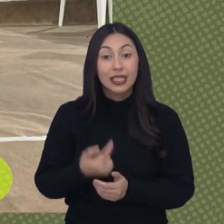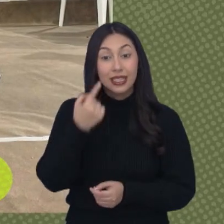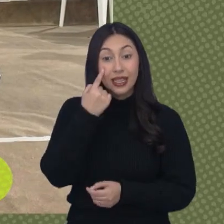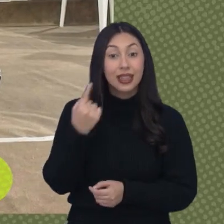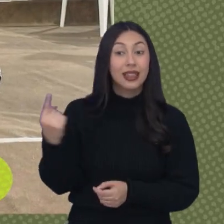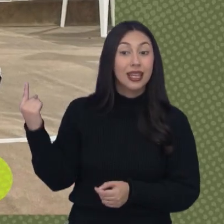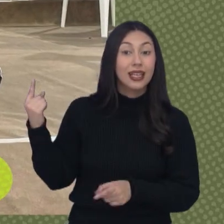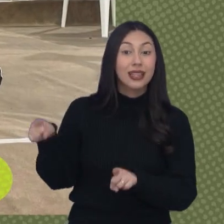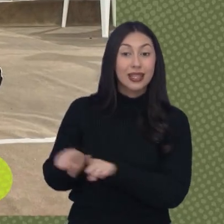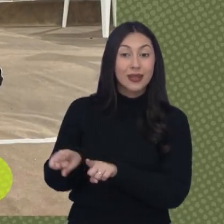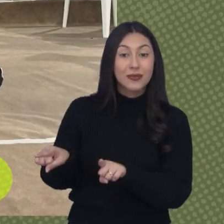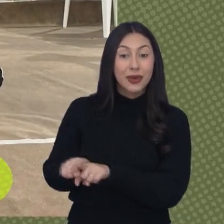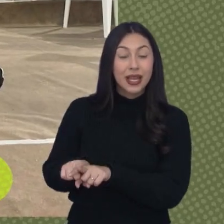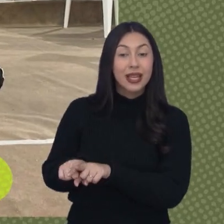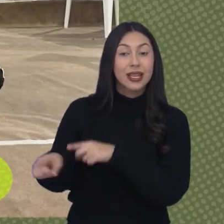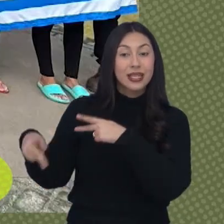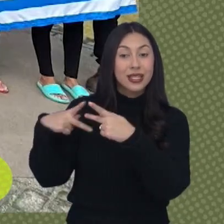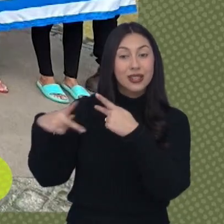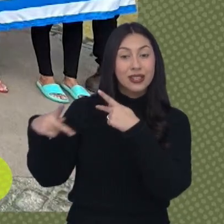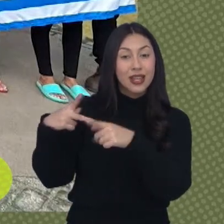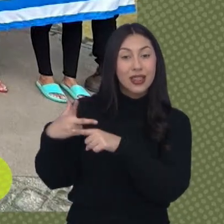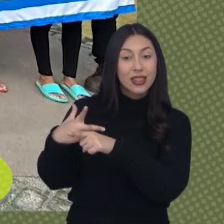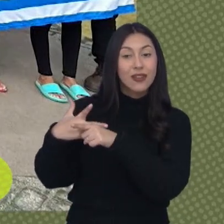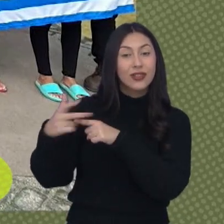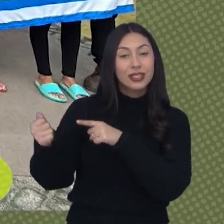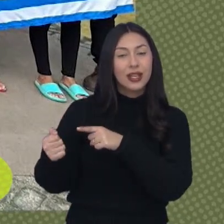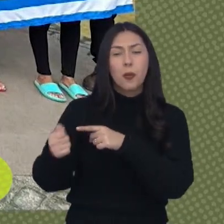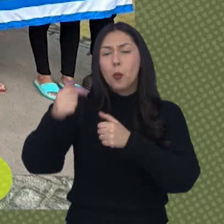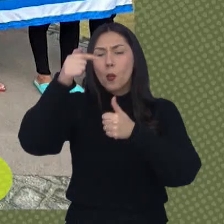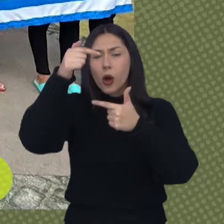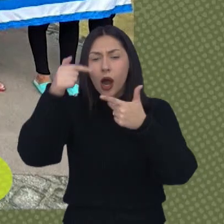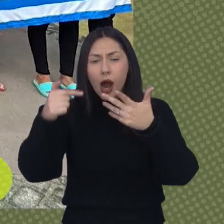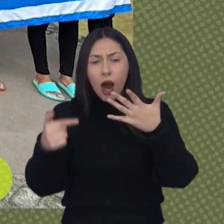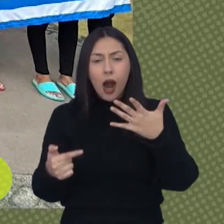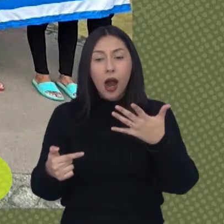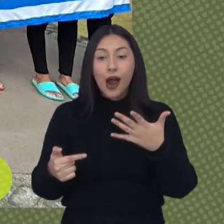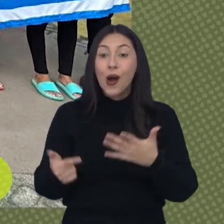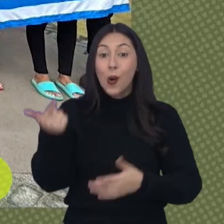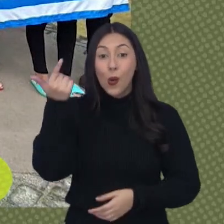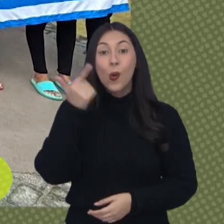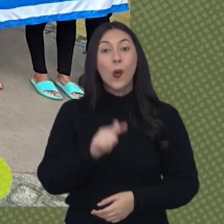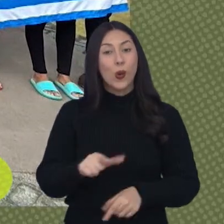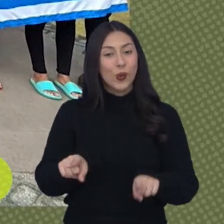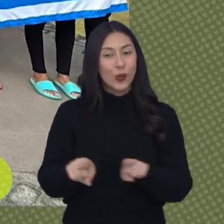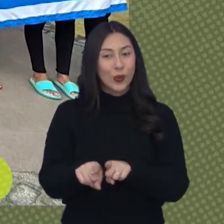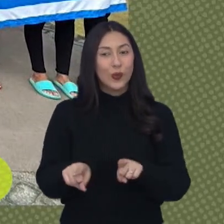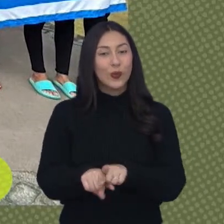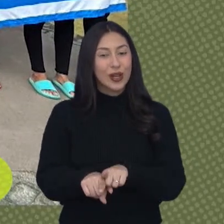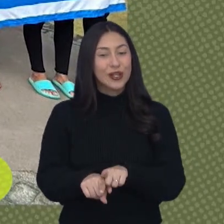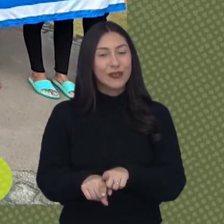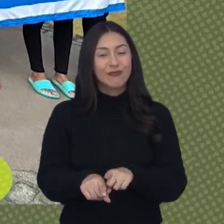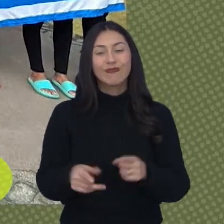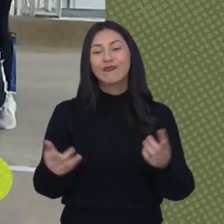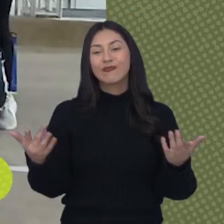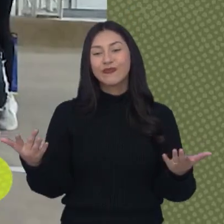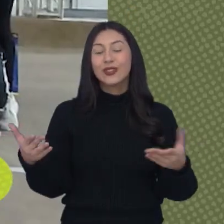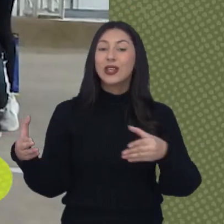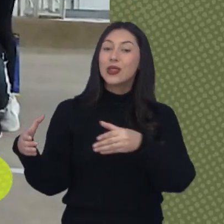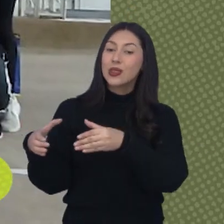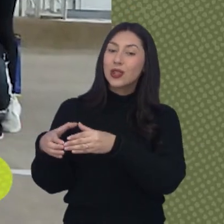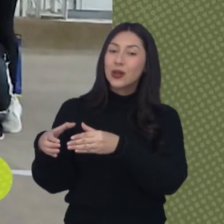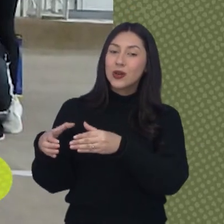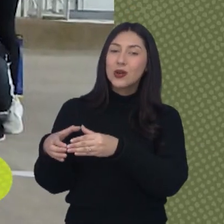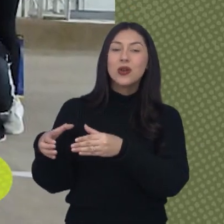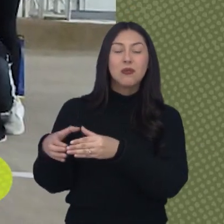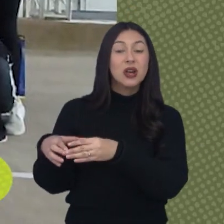modalidade aí, São José dos Campos, campeão também. Enfim, tem mais um pódio para São José. Enfim, a delegação de São